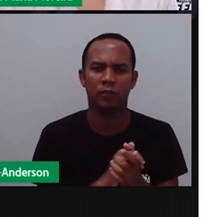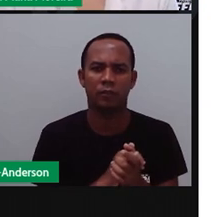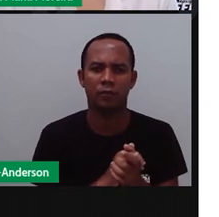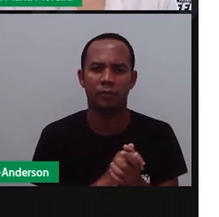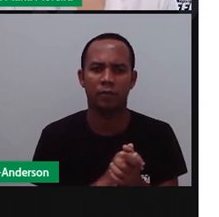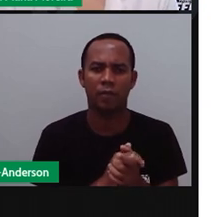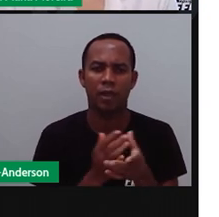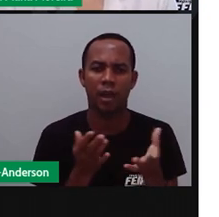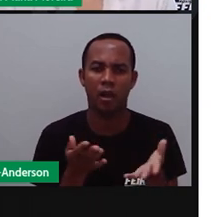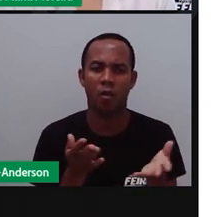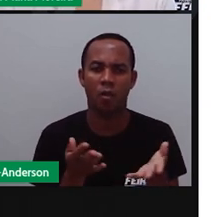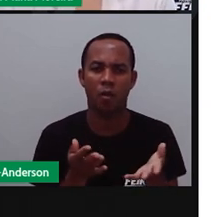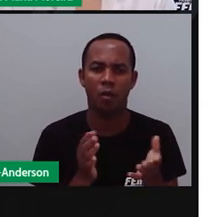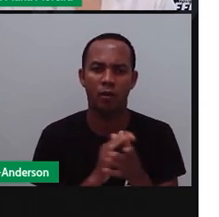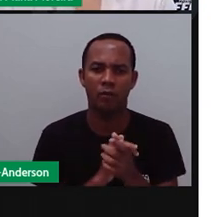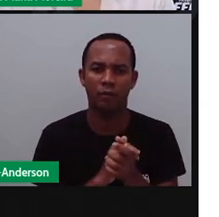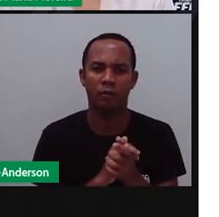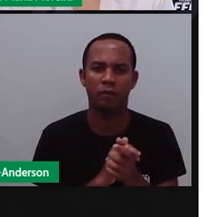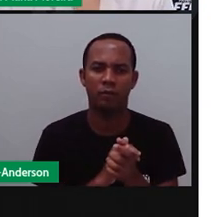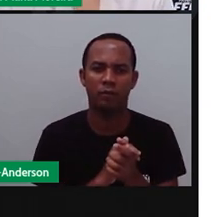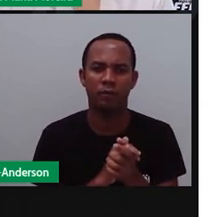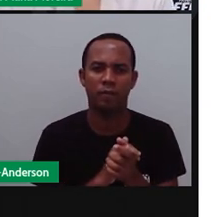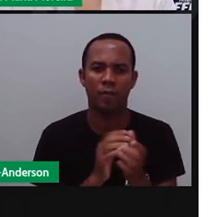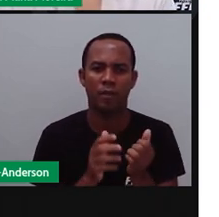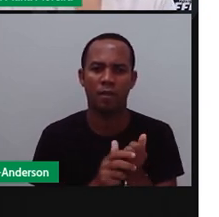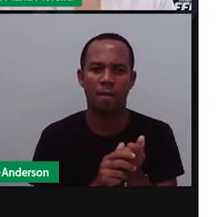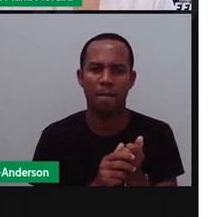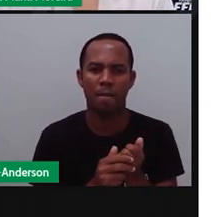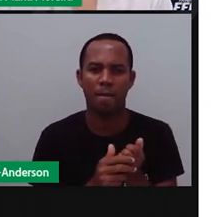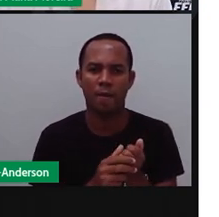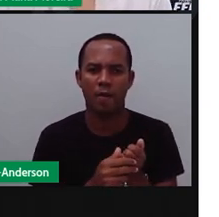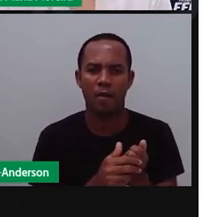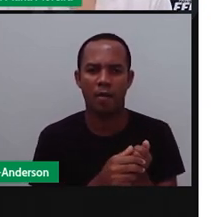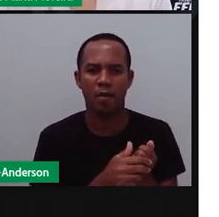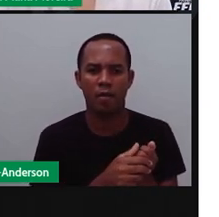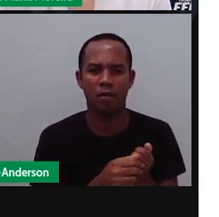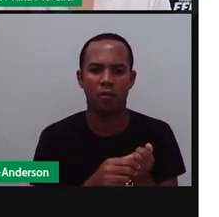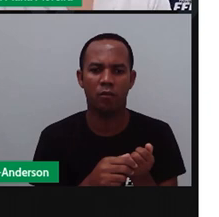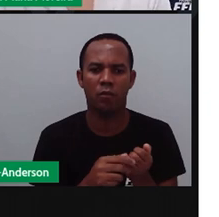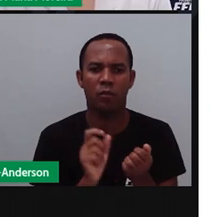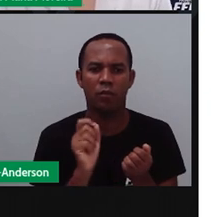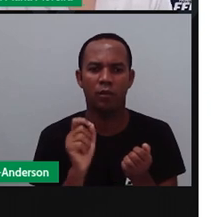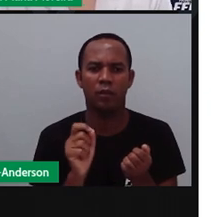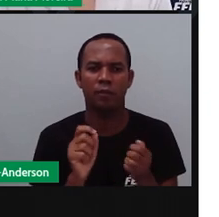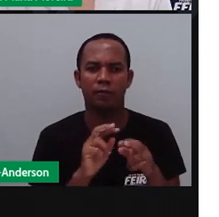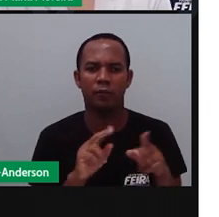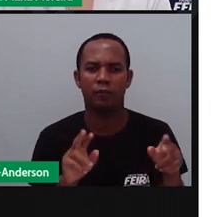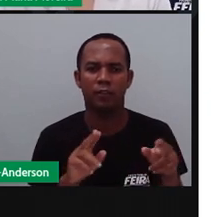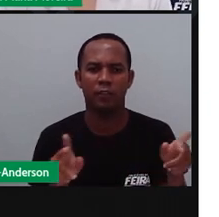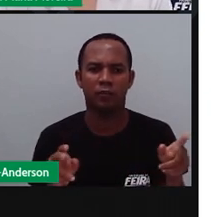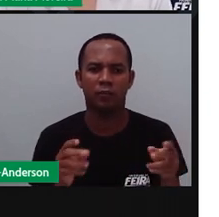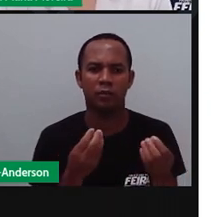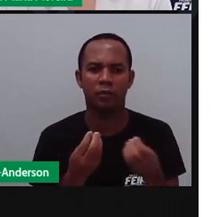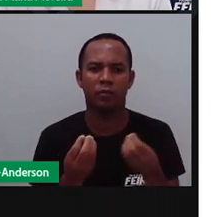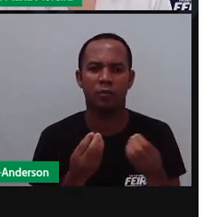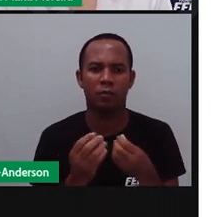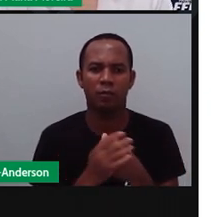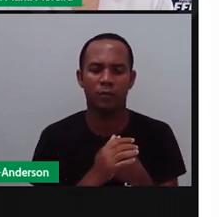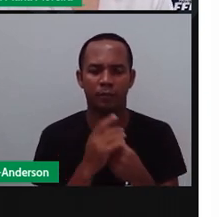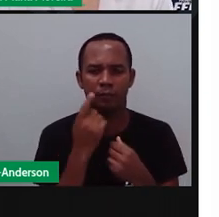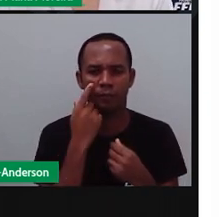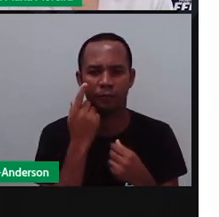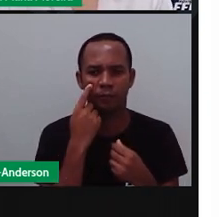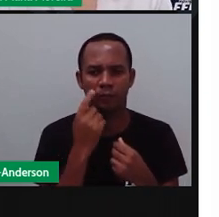E agora, né? Falamos sobre milho, falamos sobre várias coisas, mas essa aula aqui também tem um pouquinho de matemática,